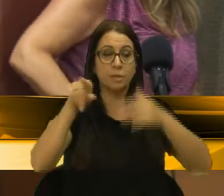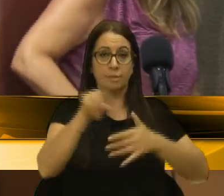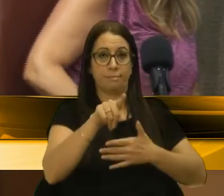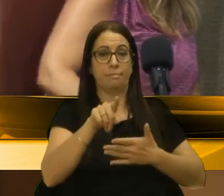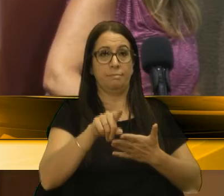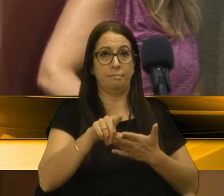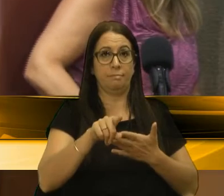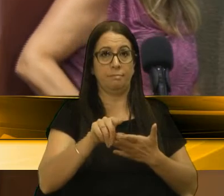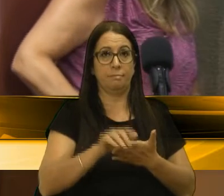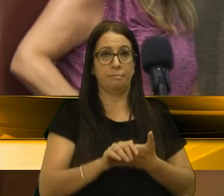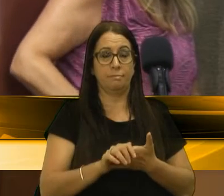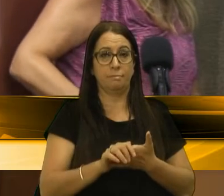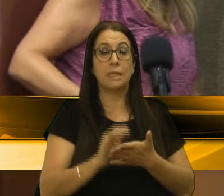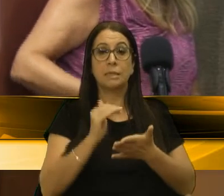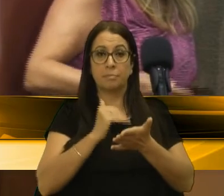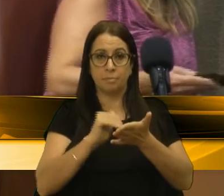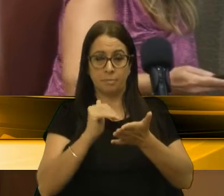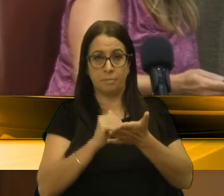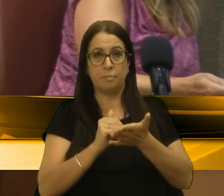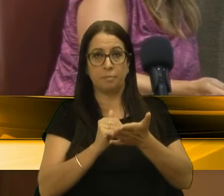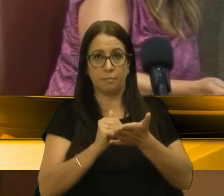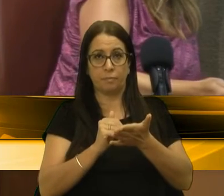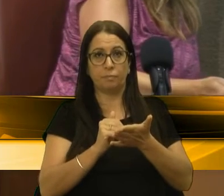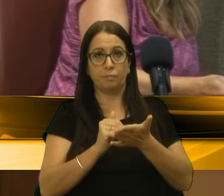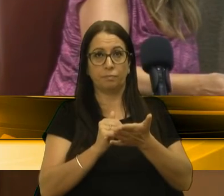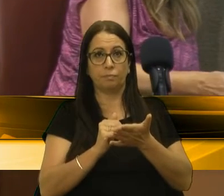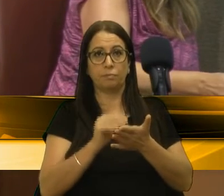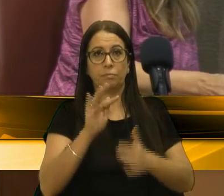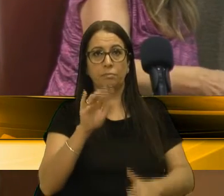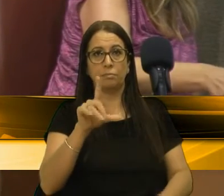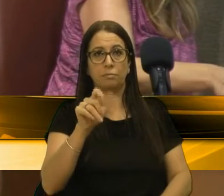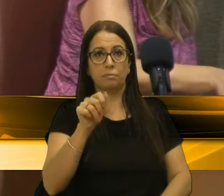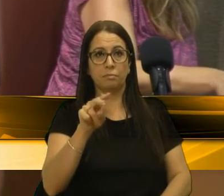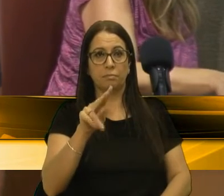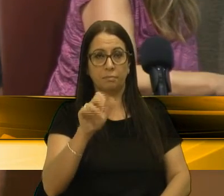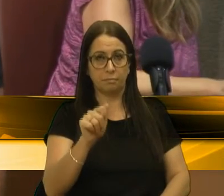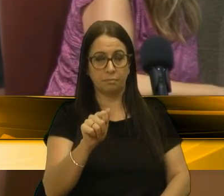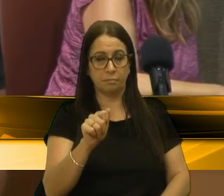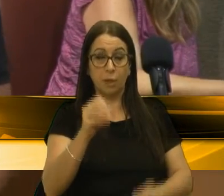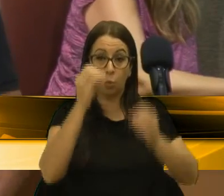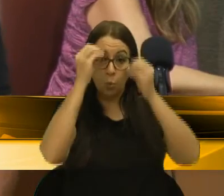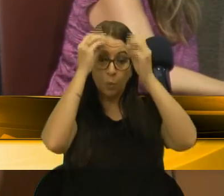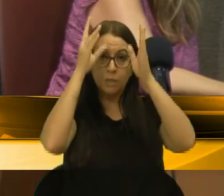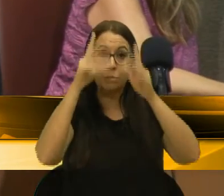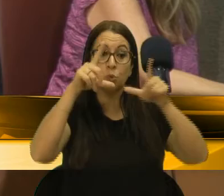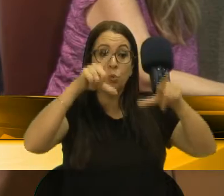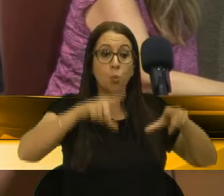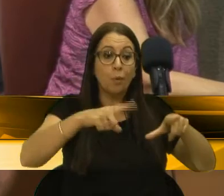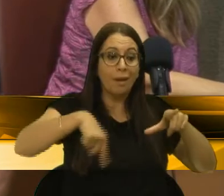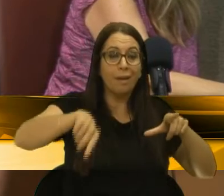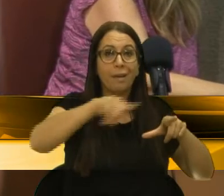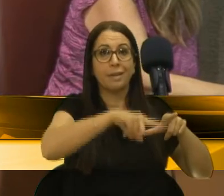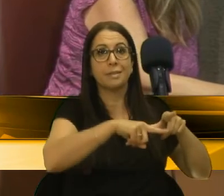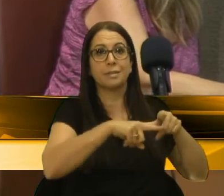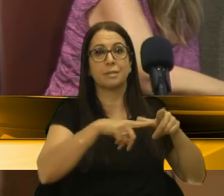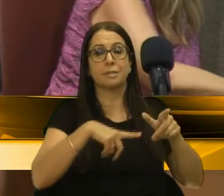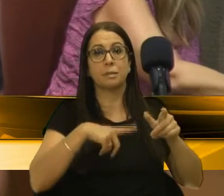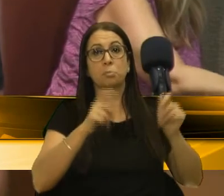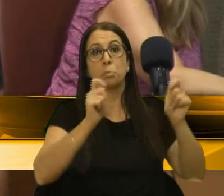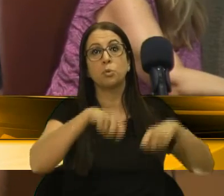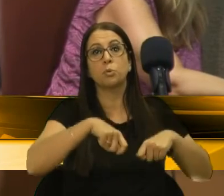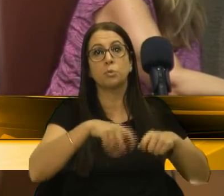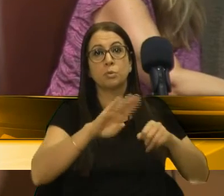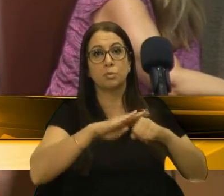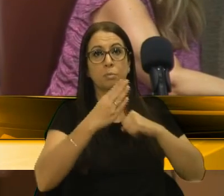da secretária Flávia Bergani, o conhecimento de um espaço que a gente possui